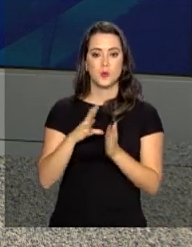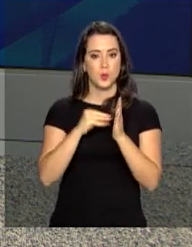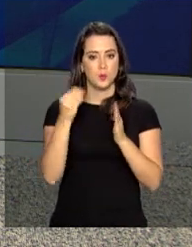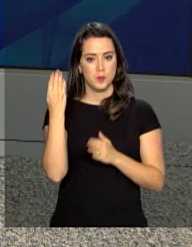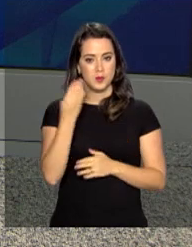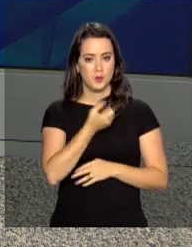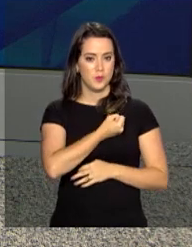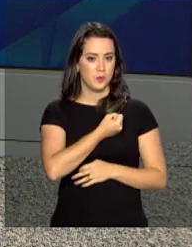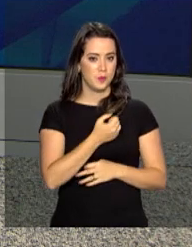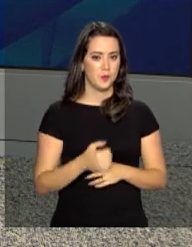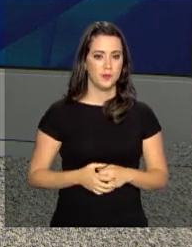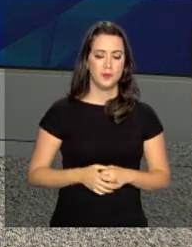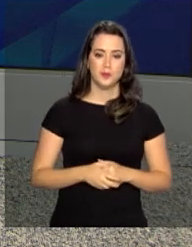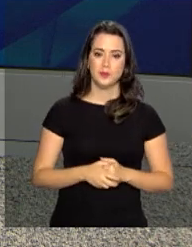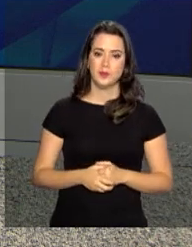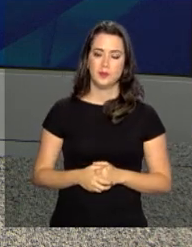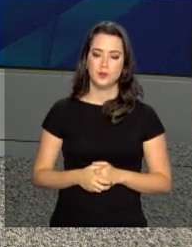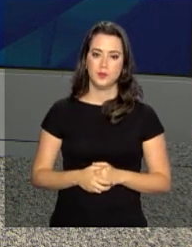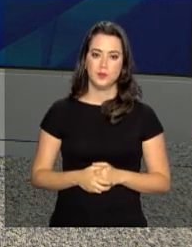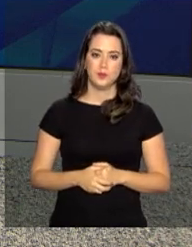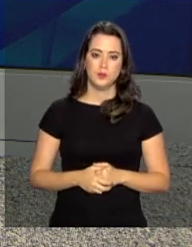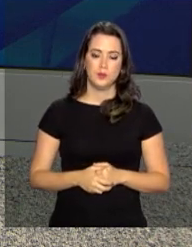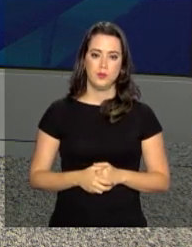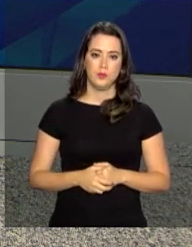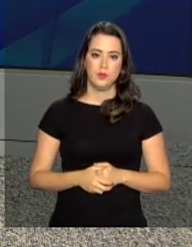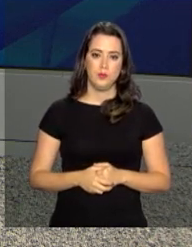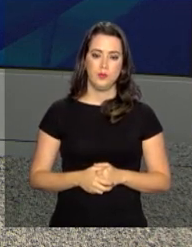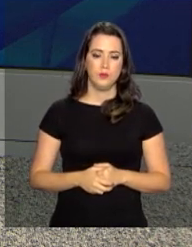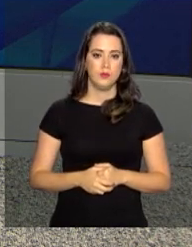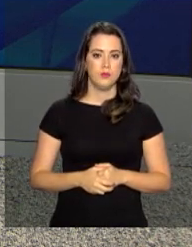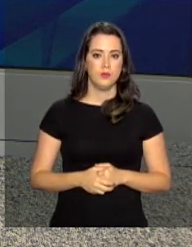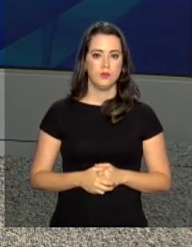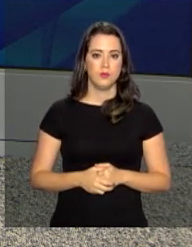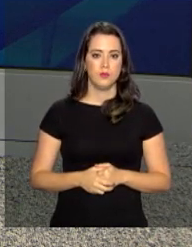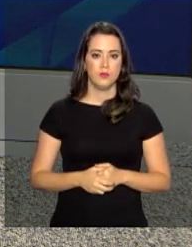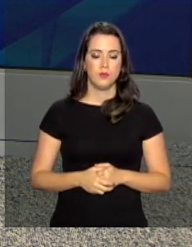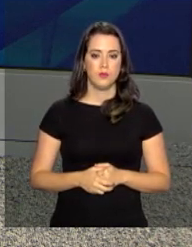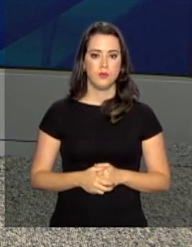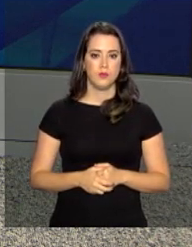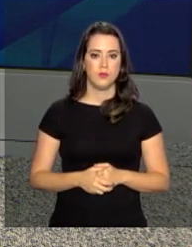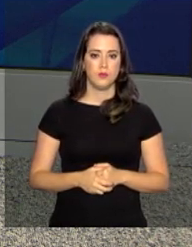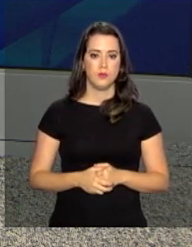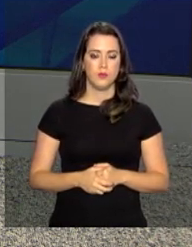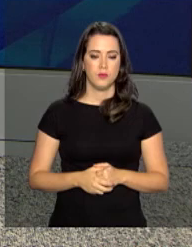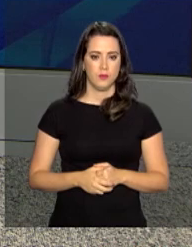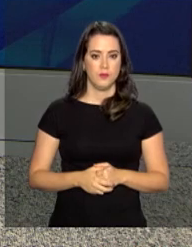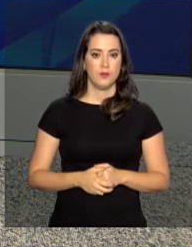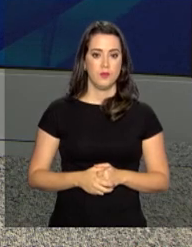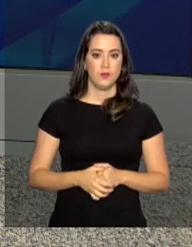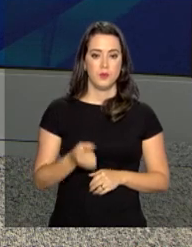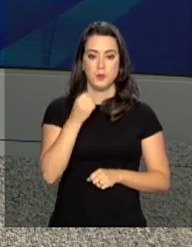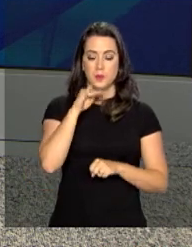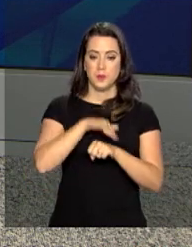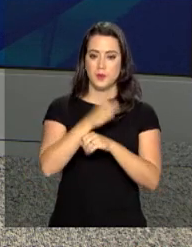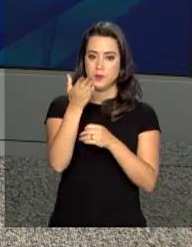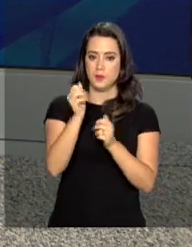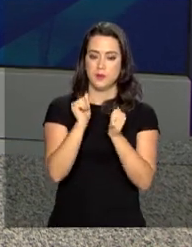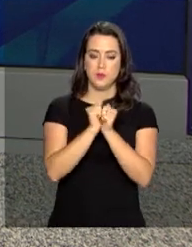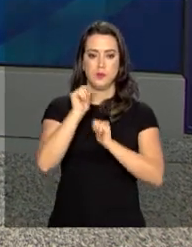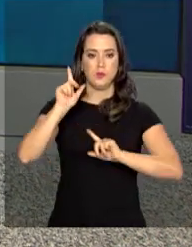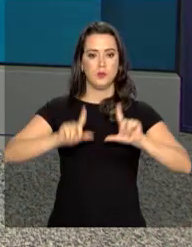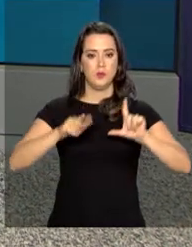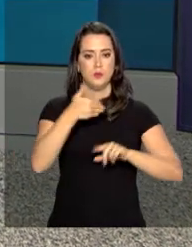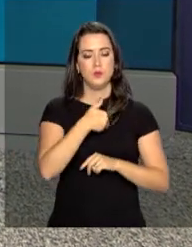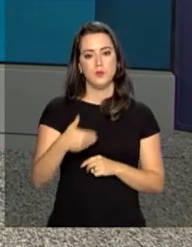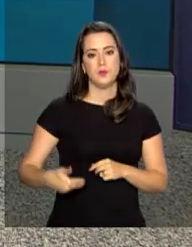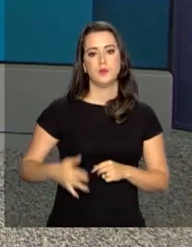Então, anote aí. É 619-9867-8787. Uma boa noite para você e